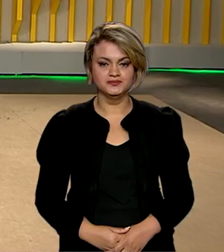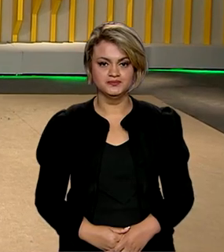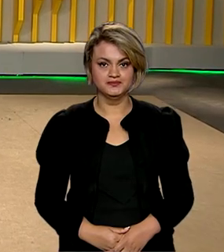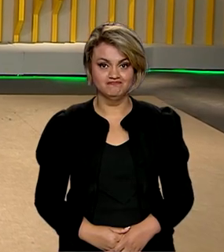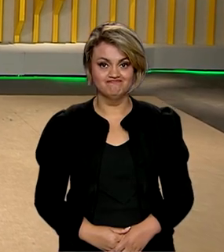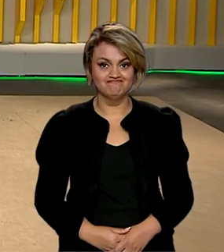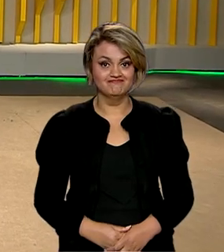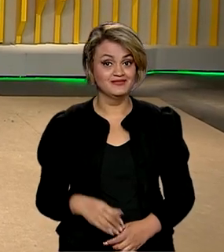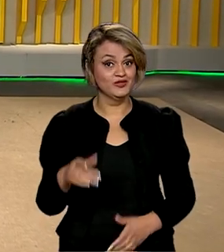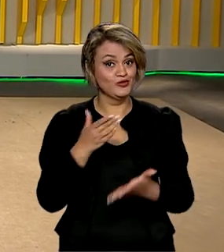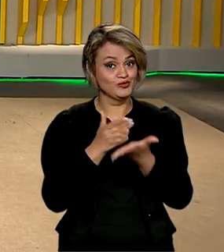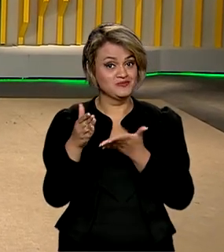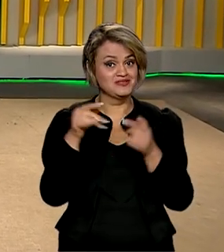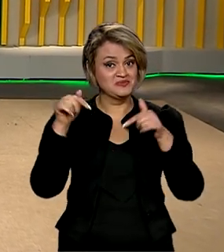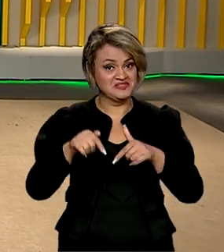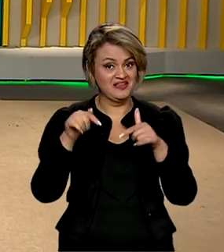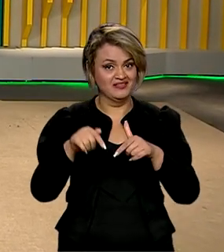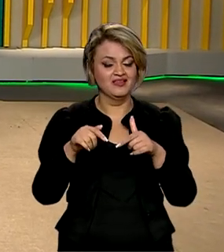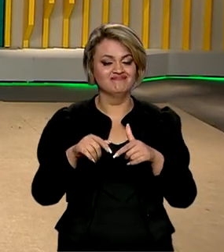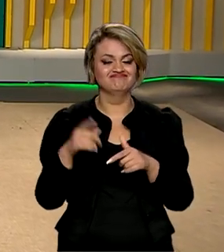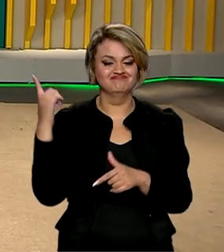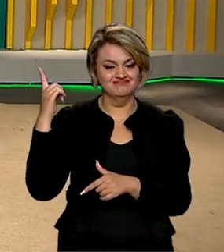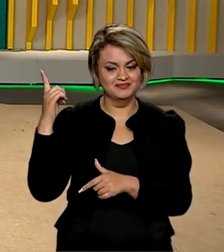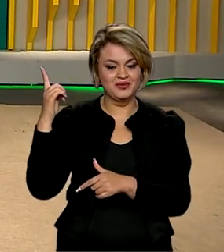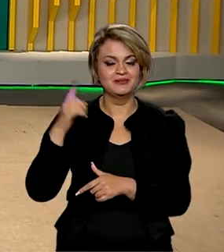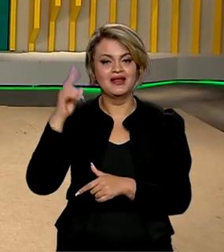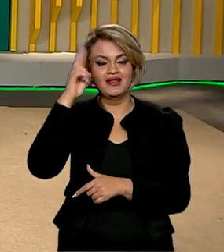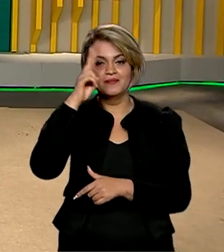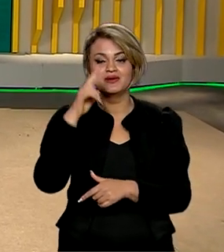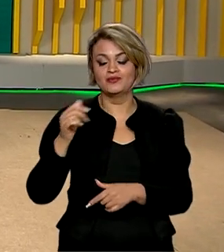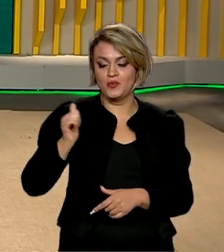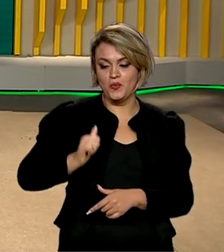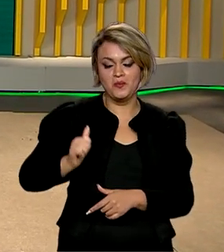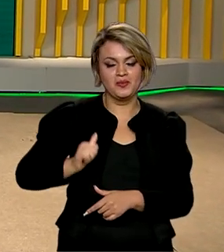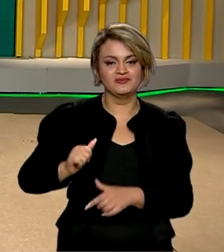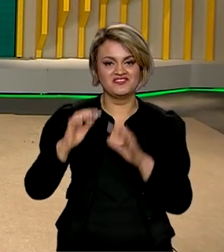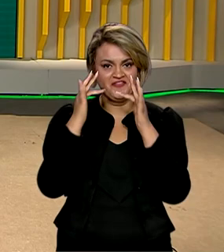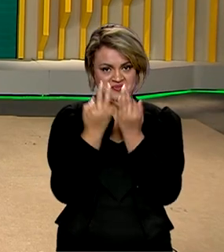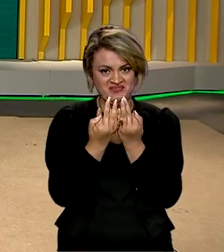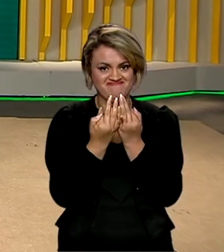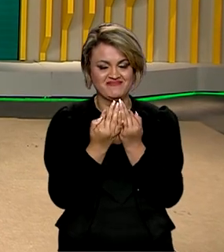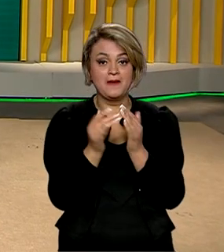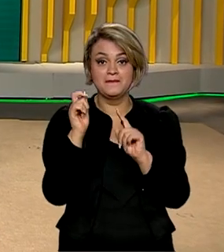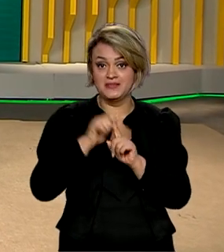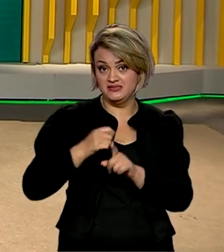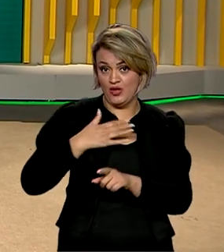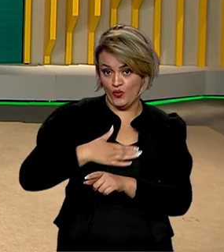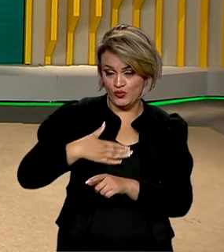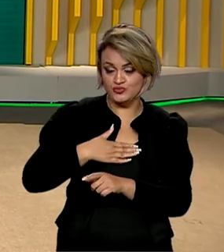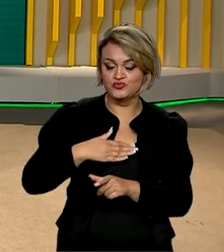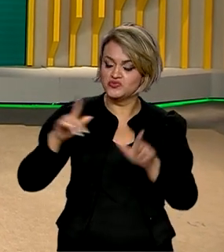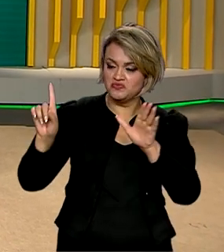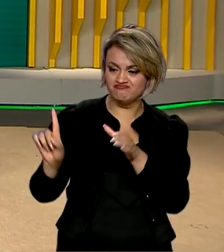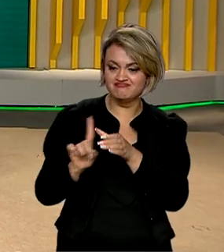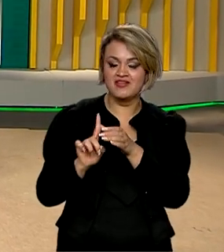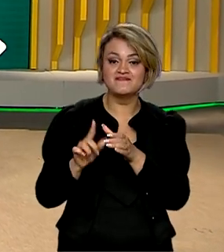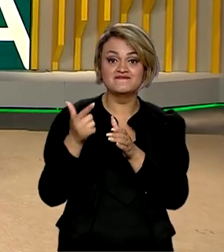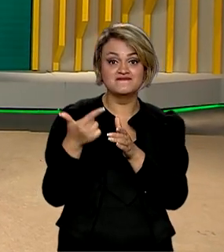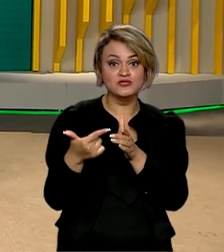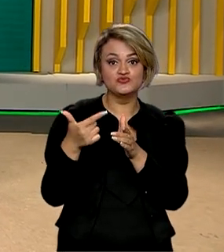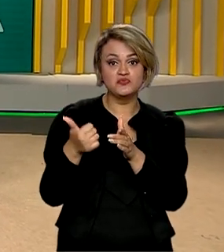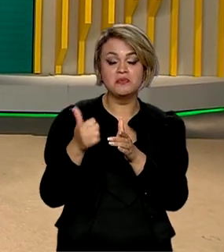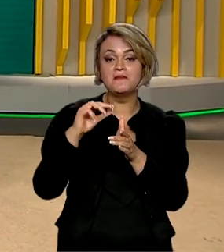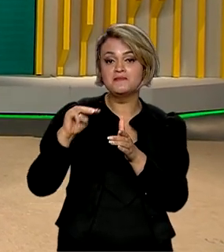E nós começamos esta edição do Brasil em Dia com o programa Bolsa Família. Neste mês de agosto, mais de 21 milhões de